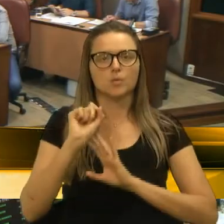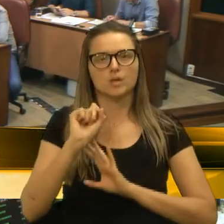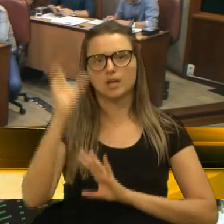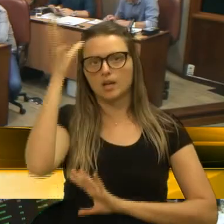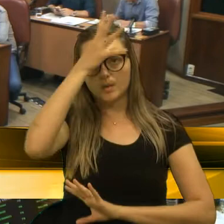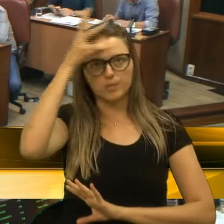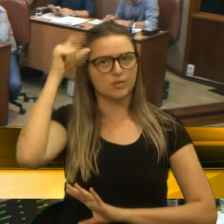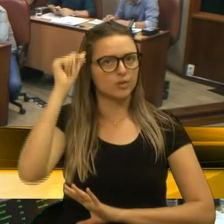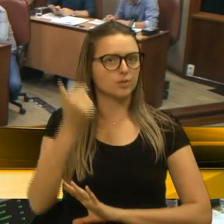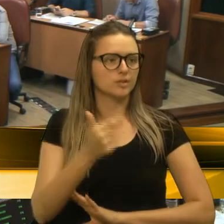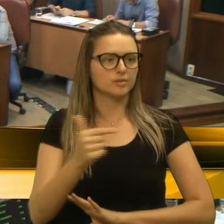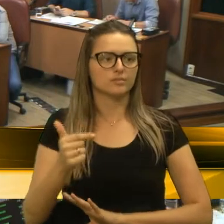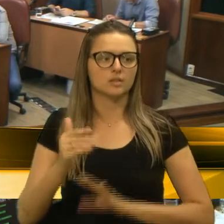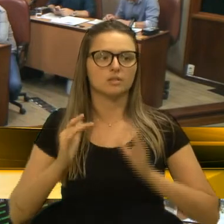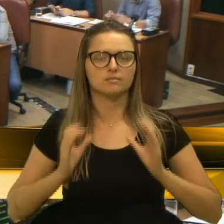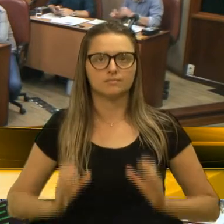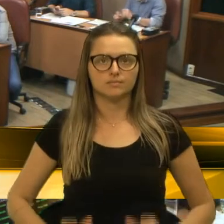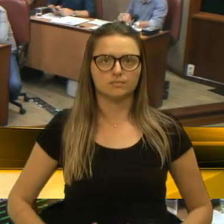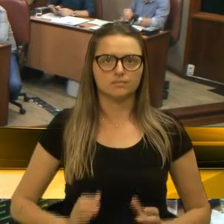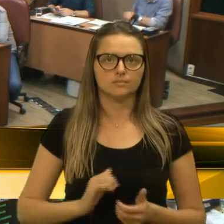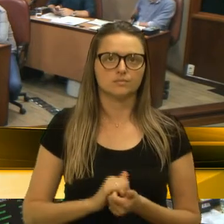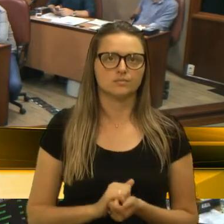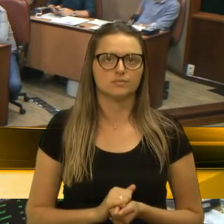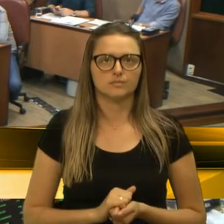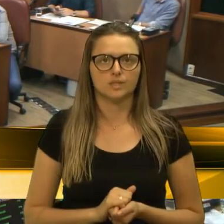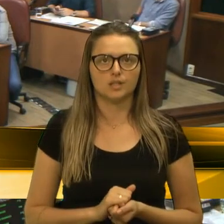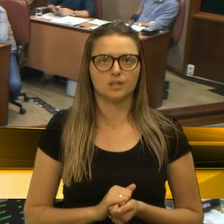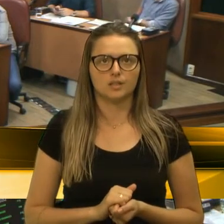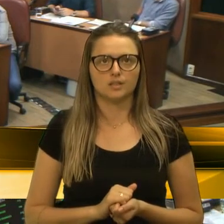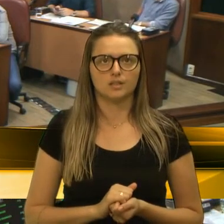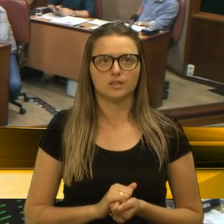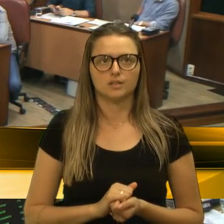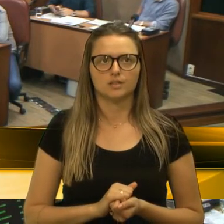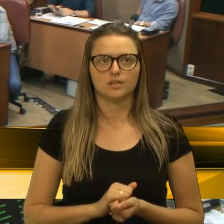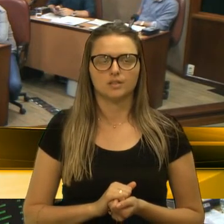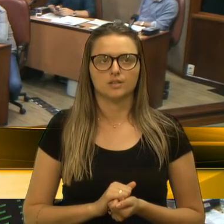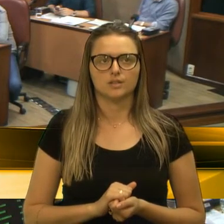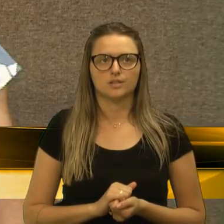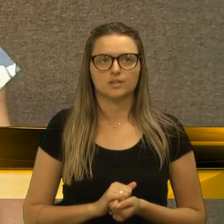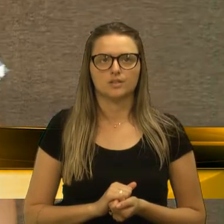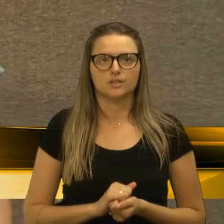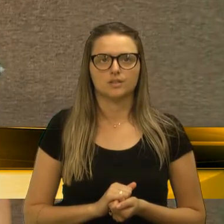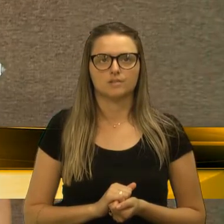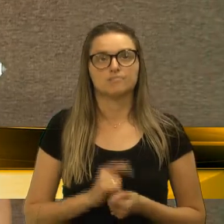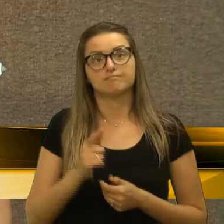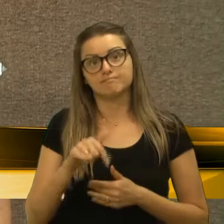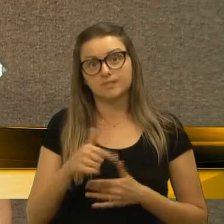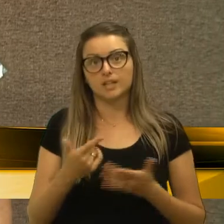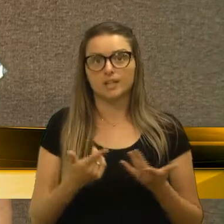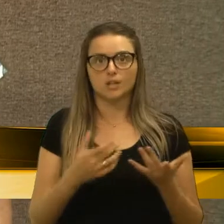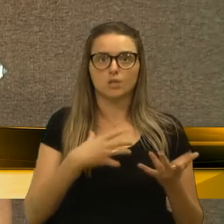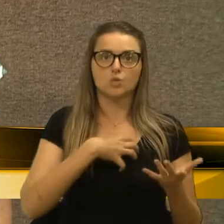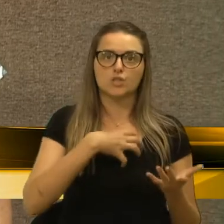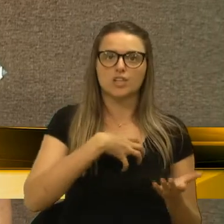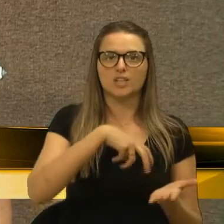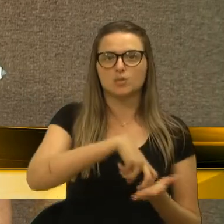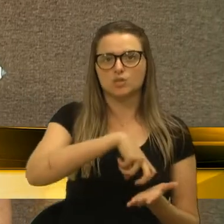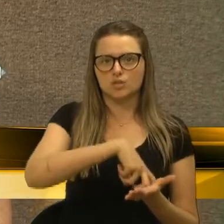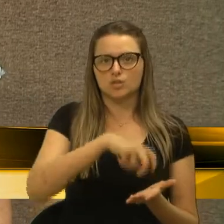tem tomado uma postura firme e punitiva para